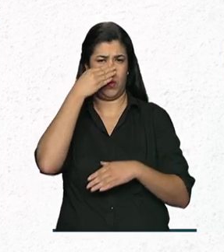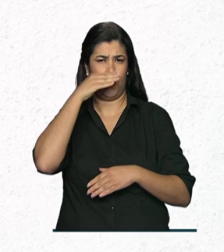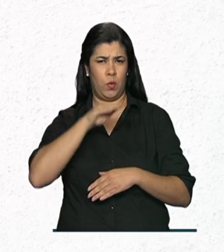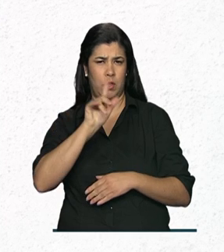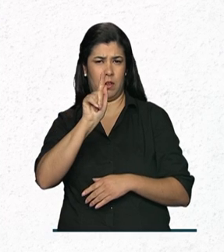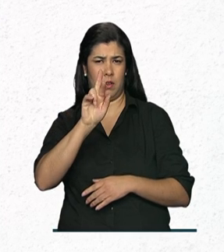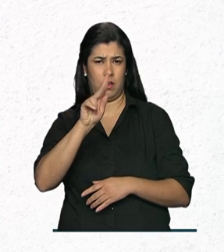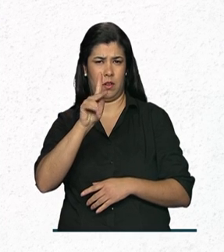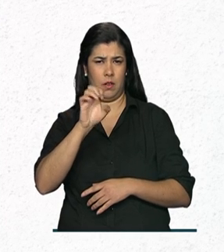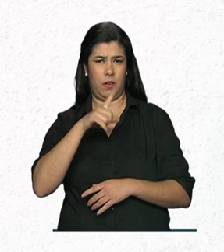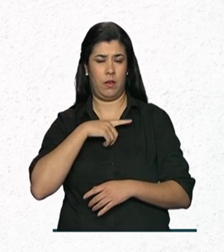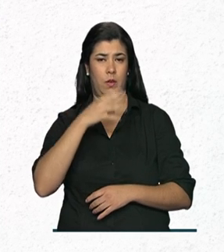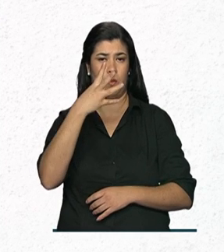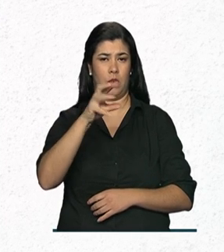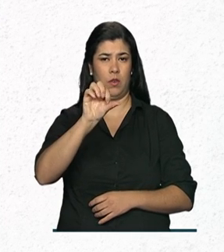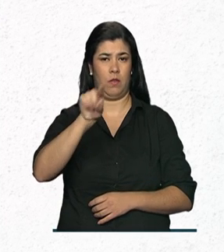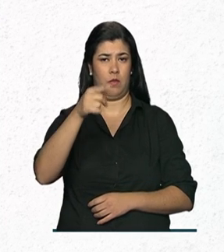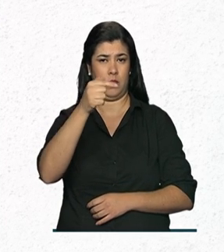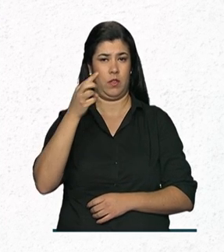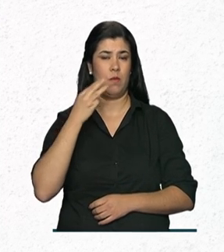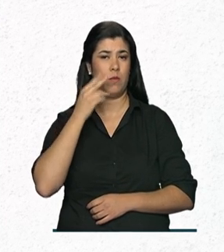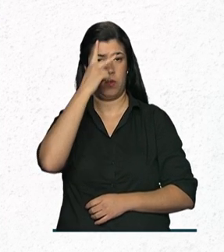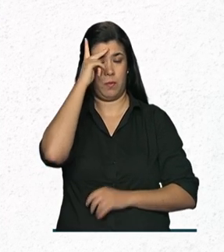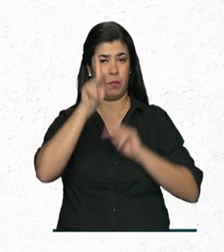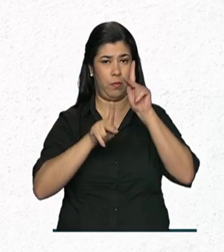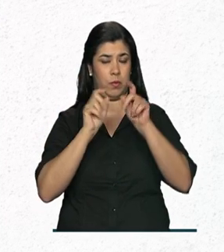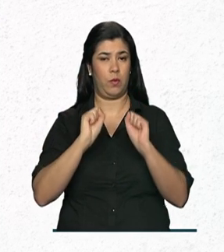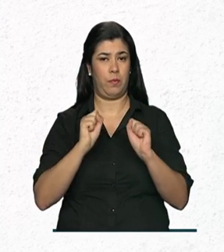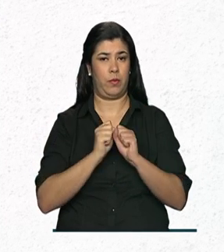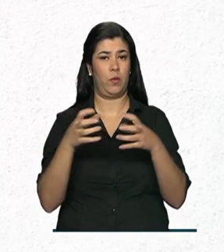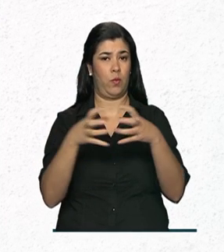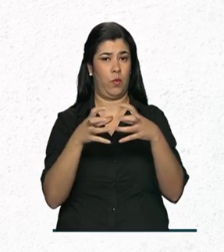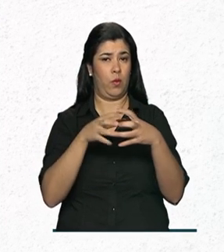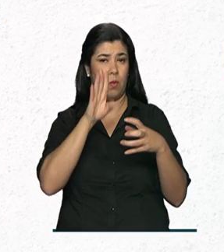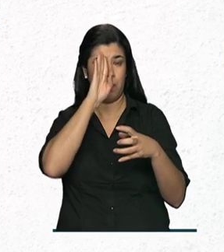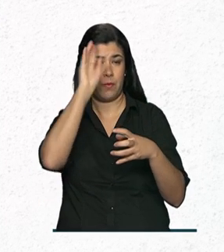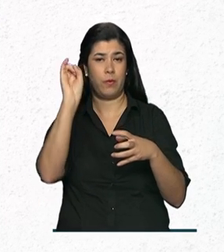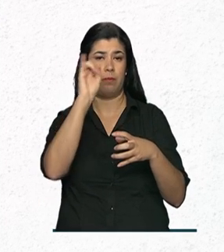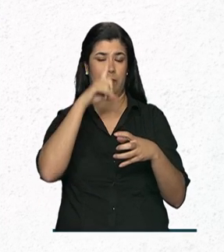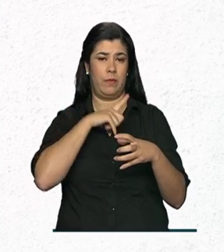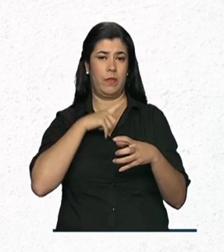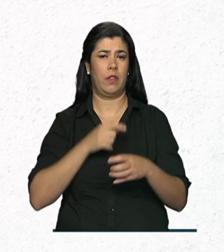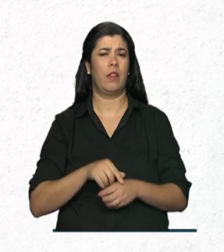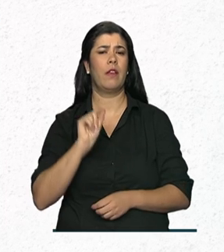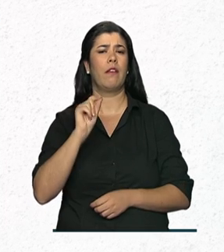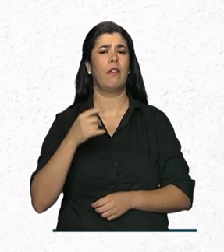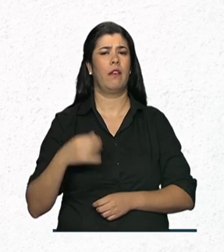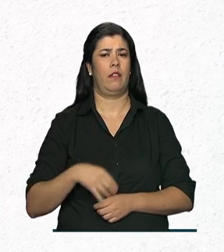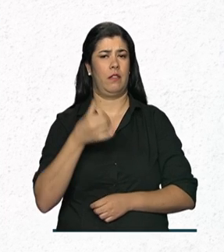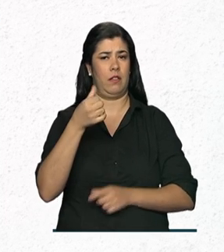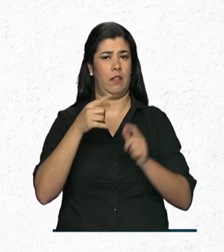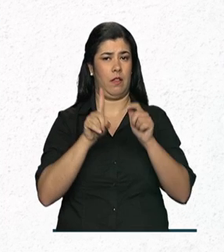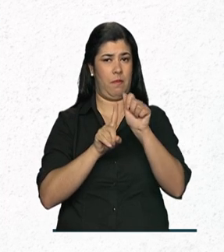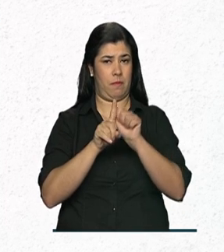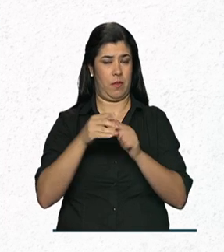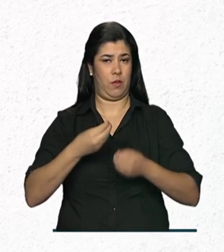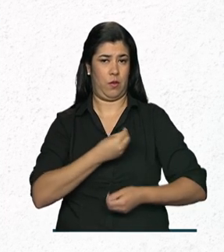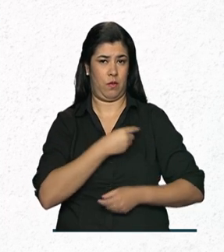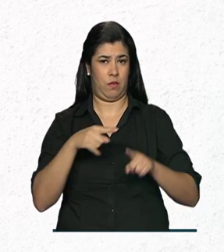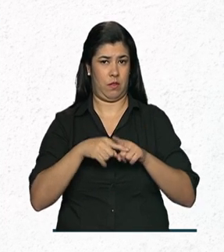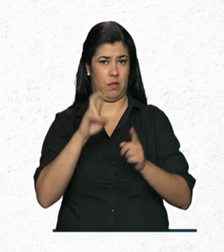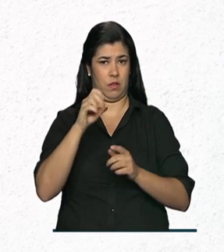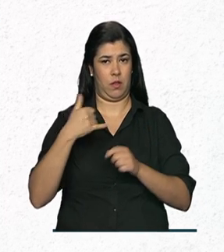49,7 milhões de brasileiros fazem parte do grupo prioritário. São crianças de seis meses a cinco anos,